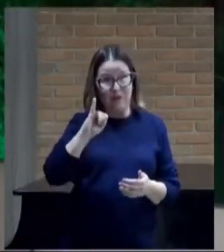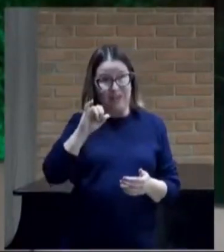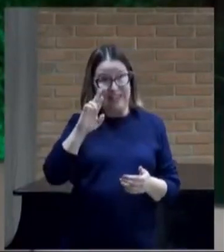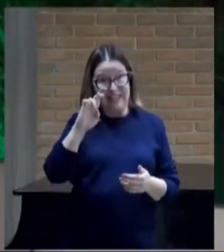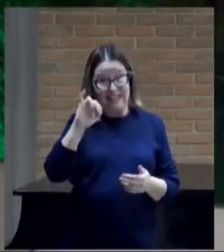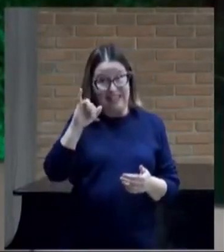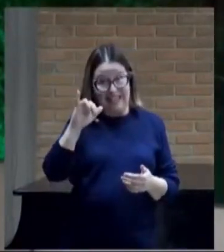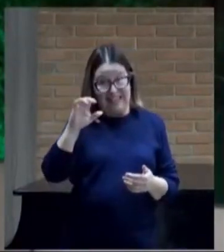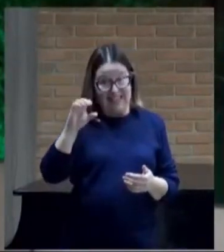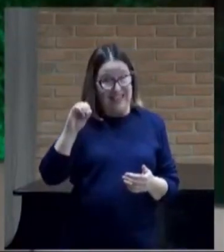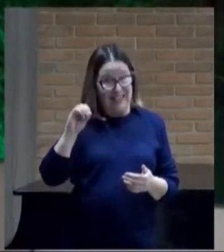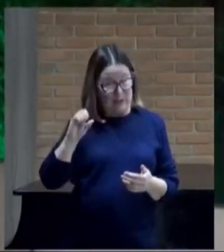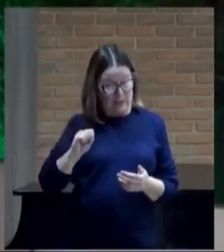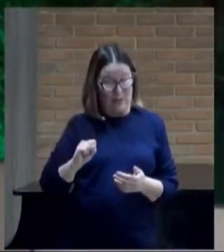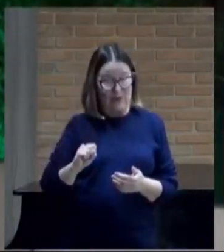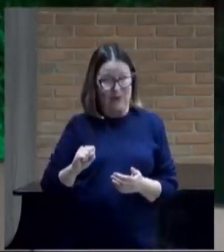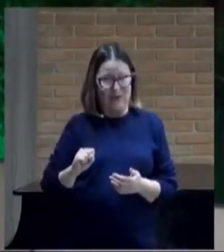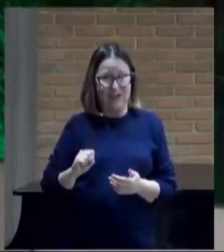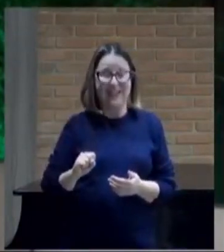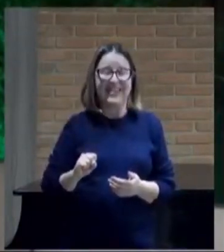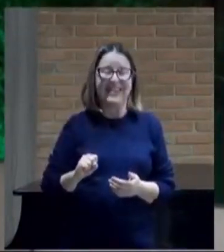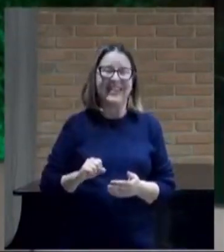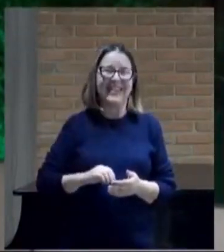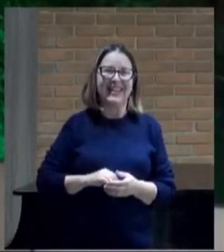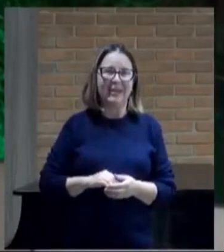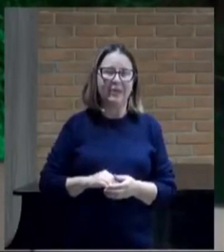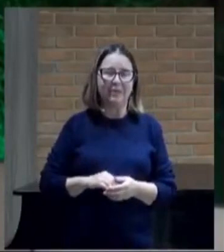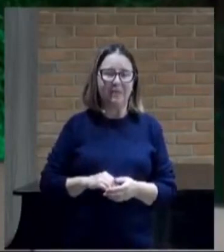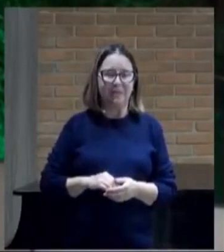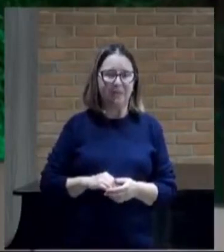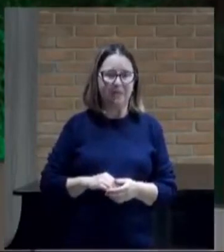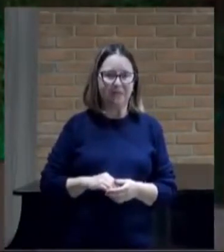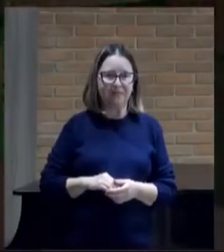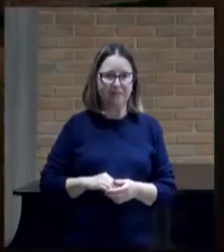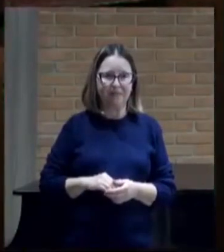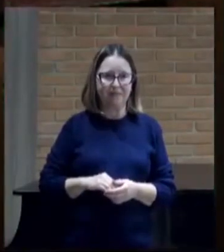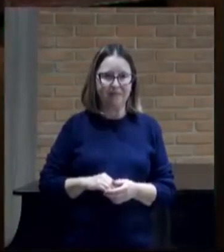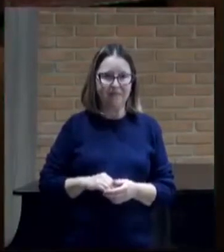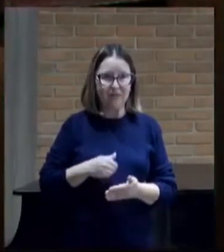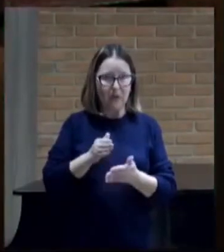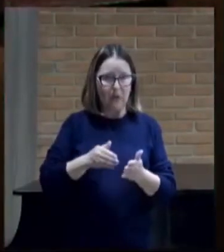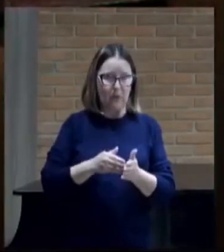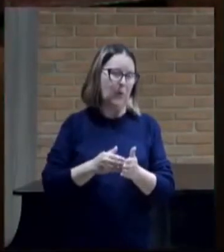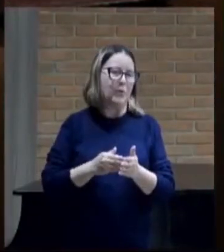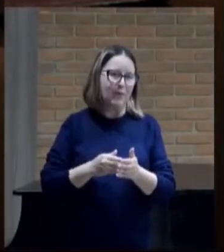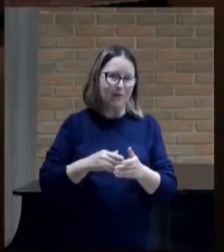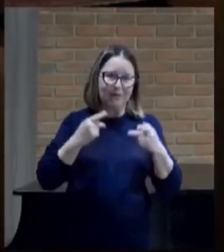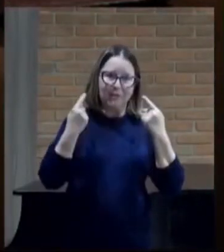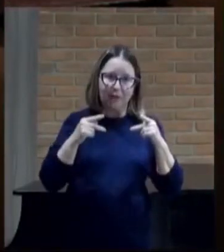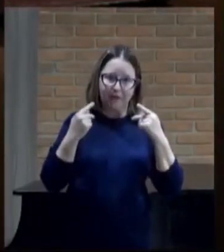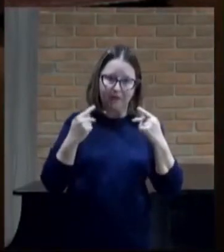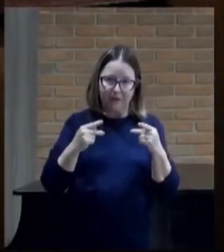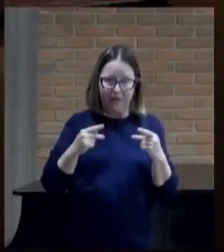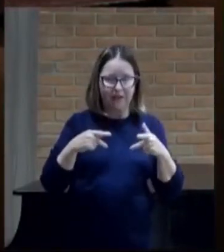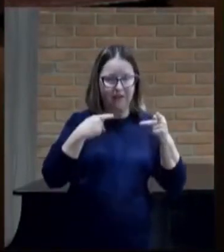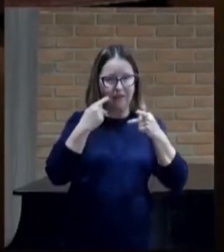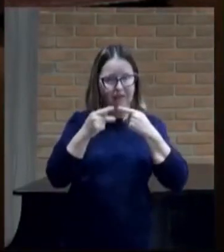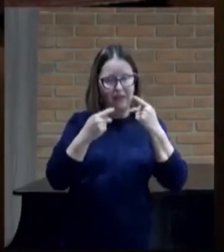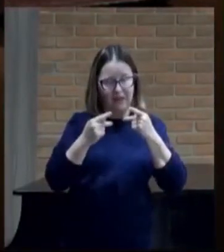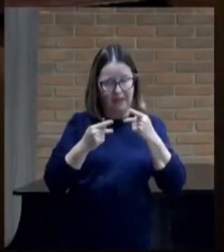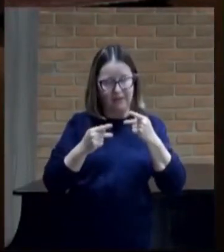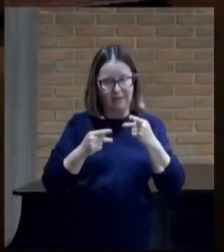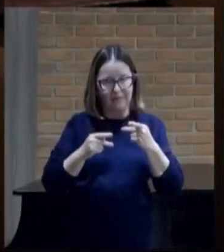O homem é danado para fazer coisas. Continue. Todos os profetas profetizaram assim,